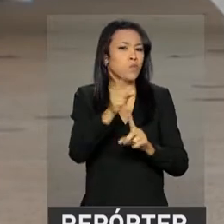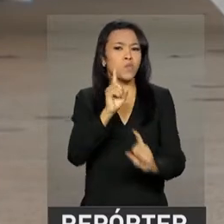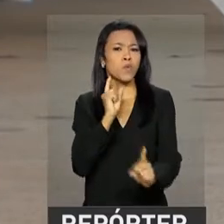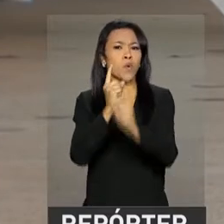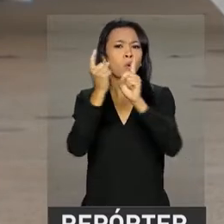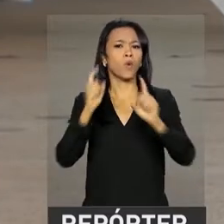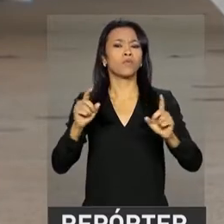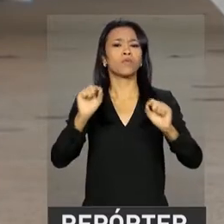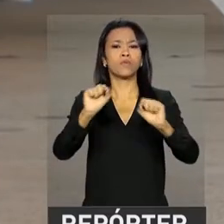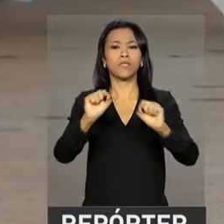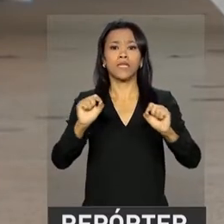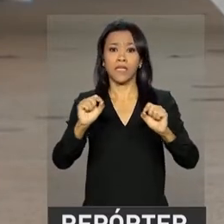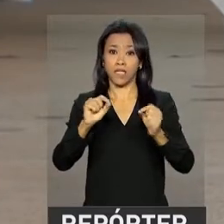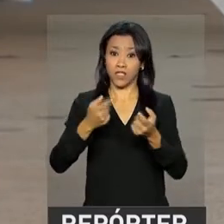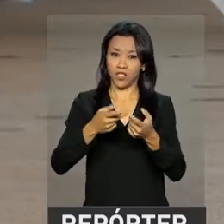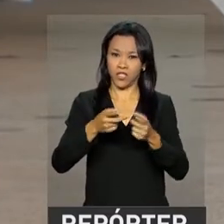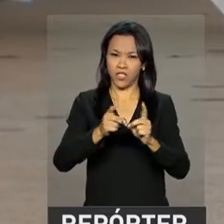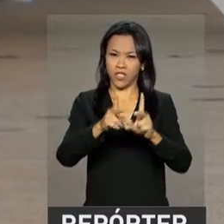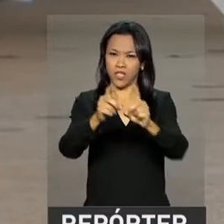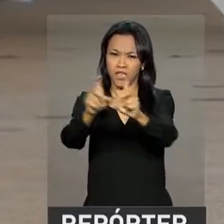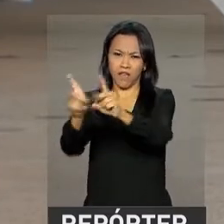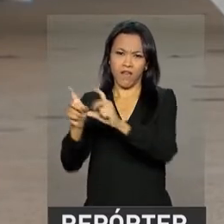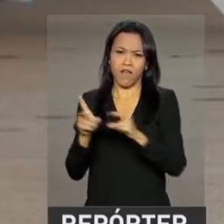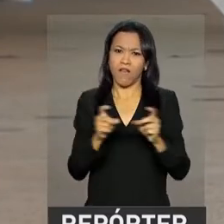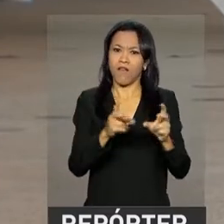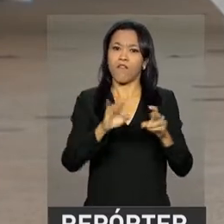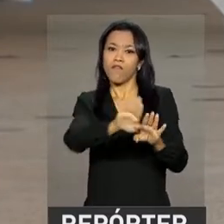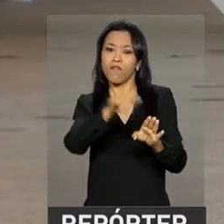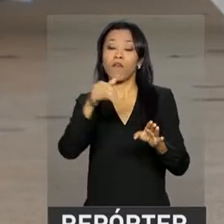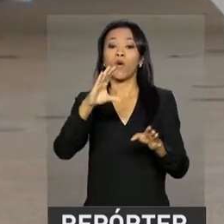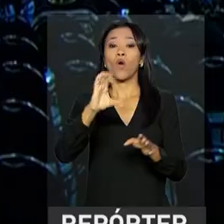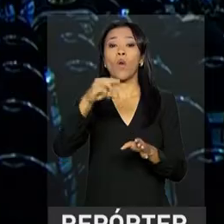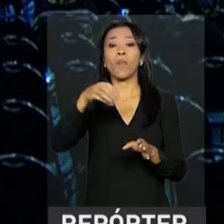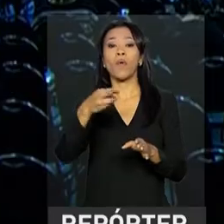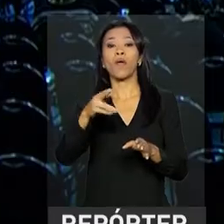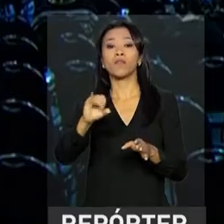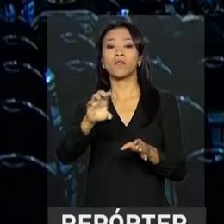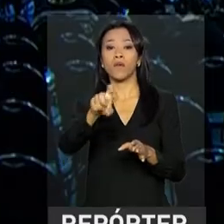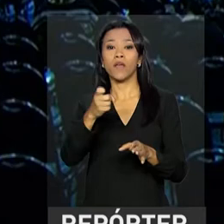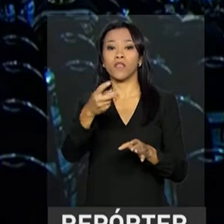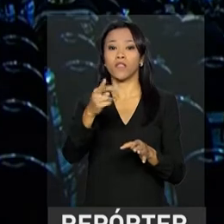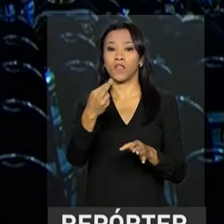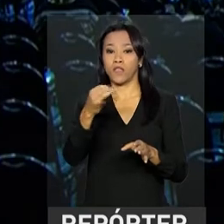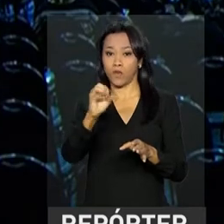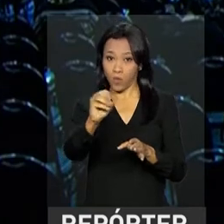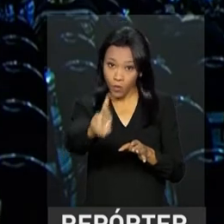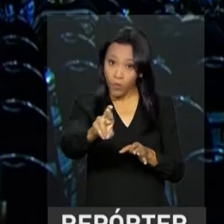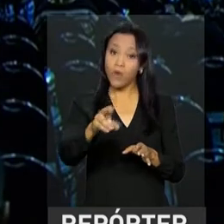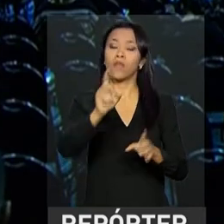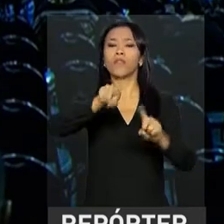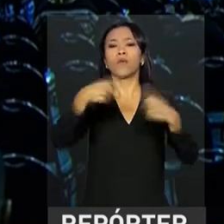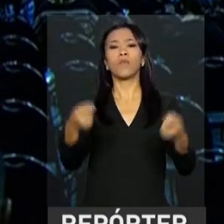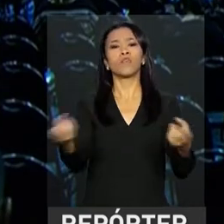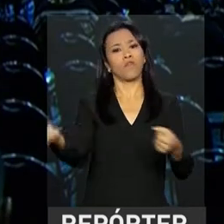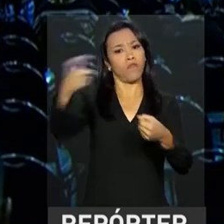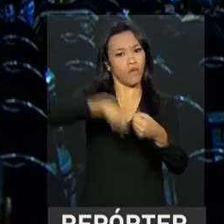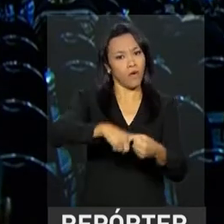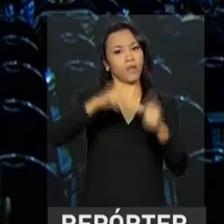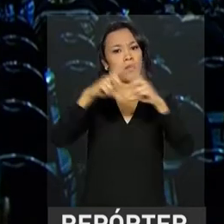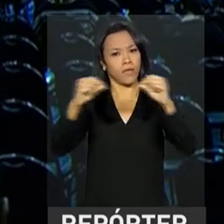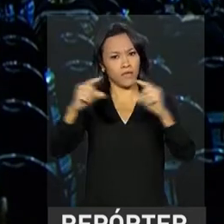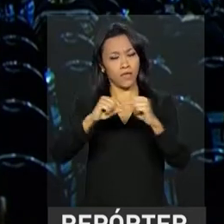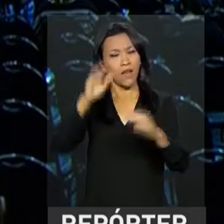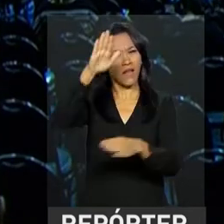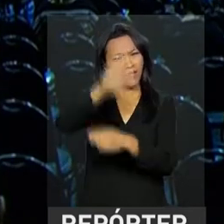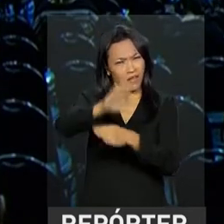Nacional de Comércio Exterior, o ENAEX 2017. Depois de participar desse evento, ele retorna à Brasília. E aí, no começo